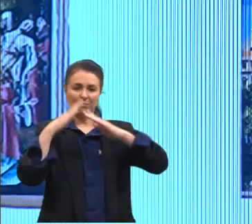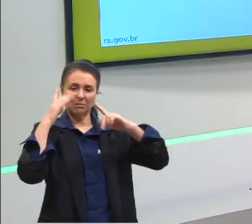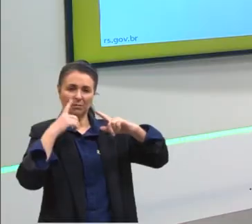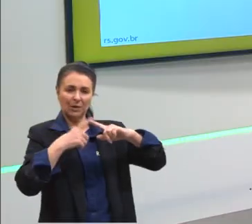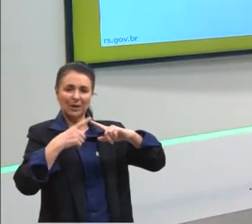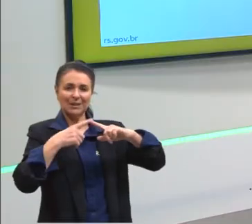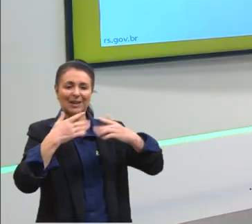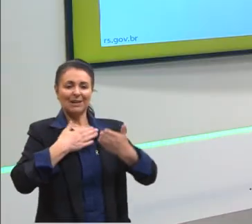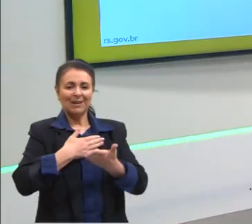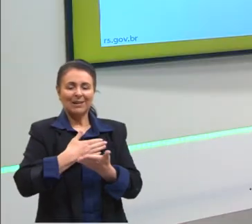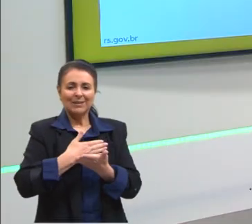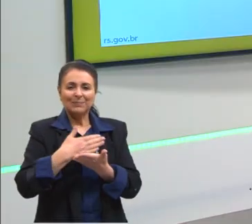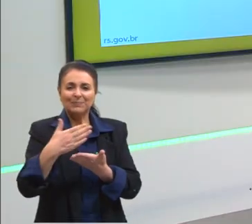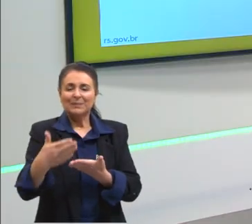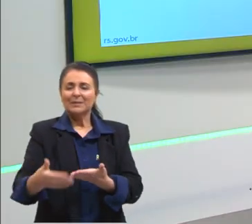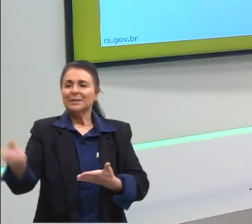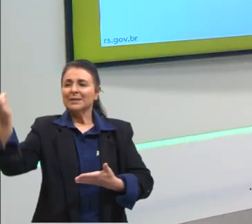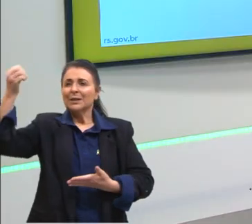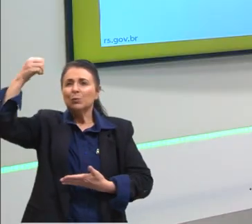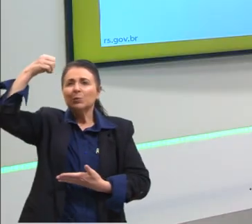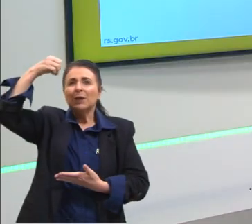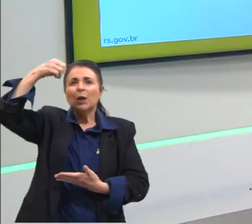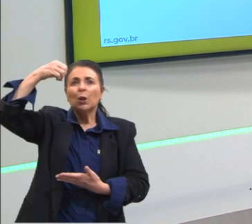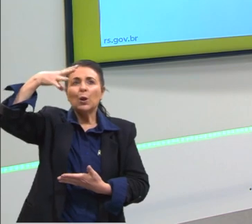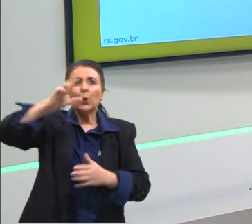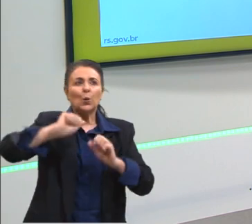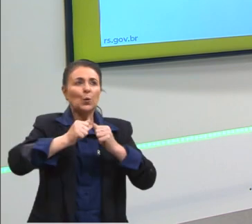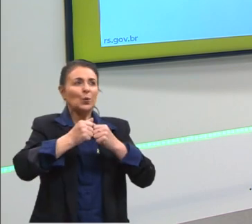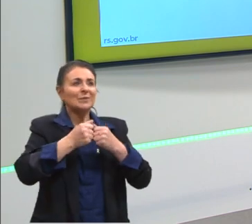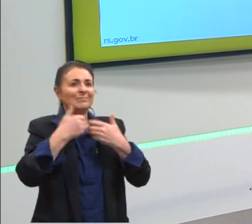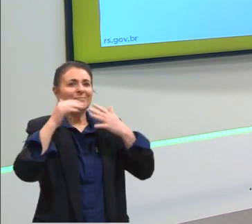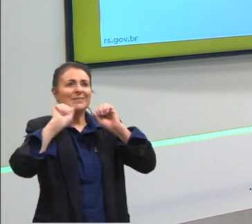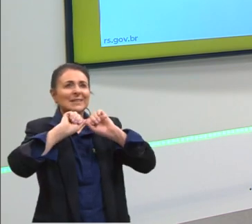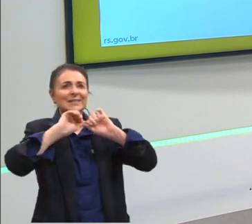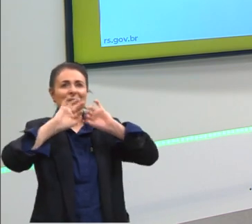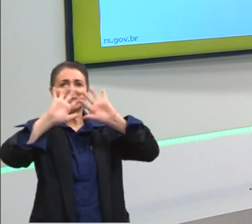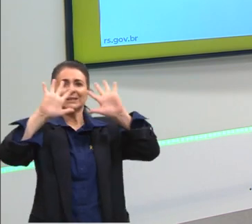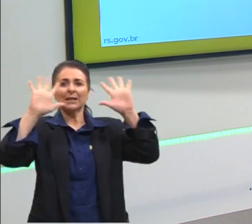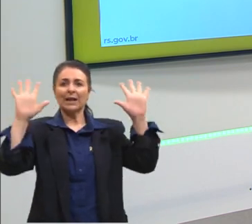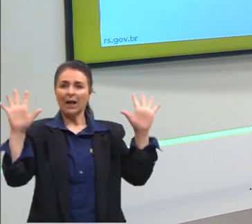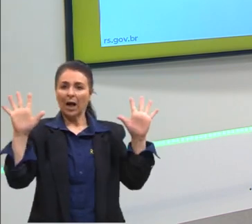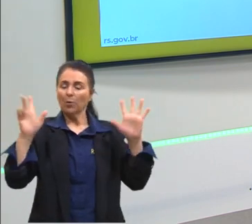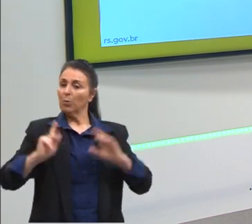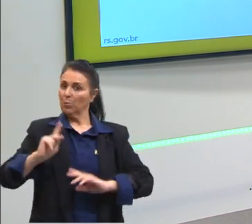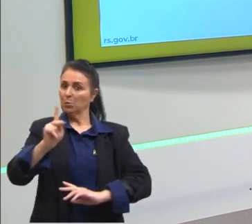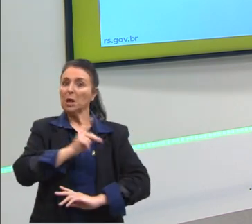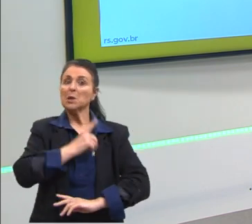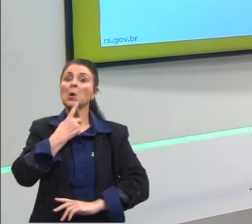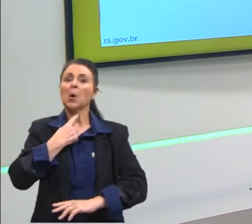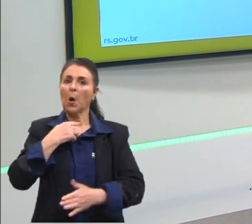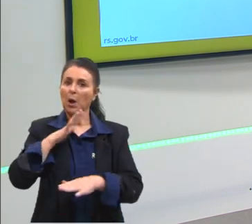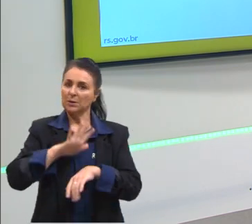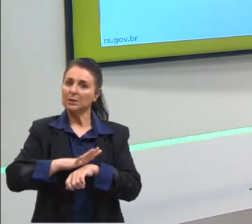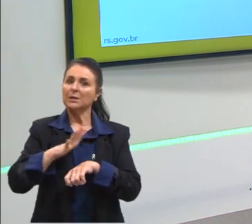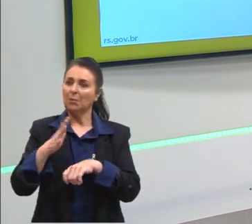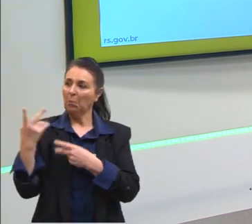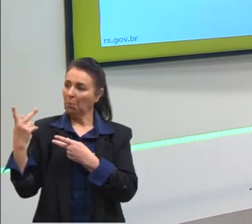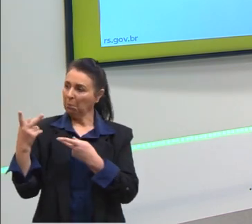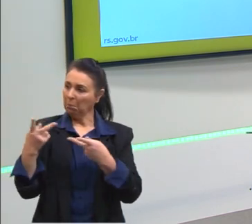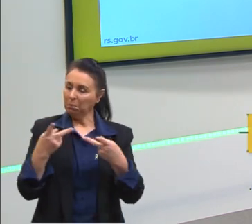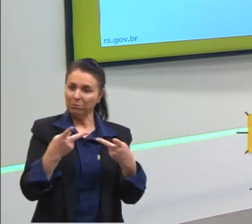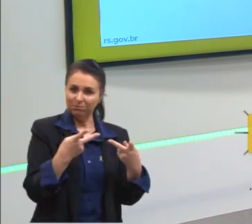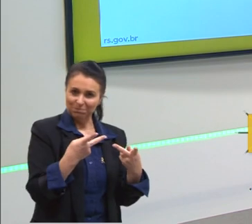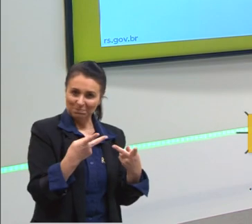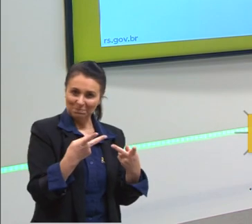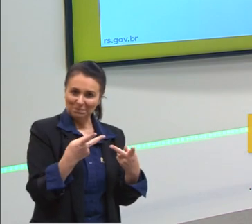iluminado, um lugar mais convidativo, então, para a população. Aqui, um